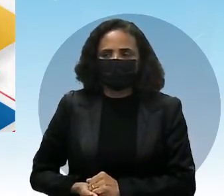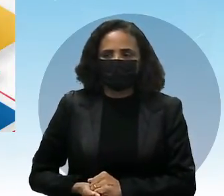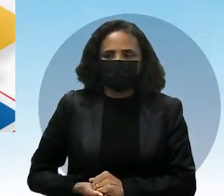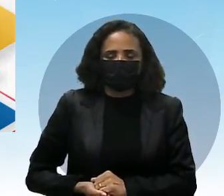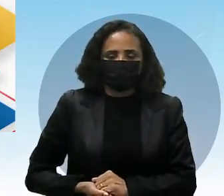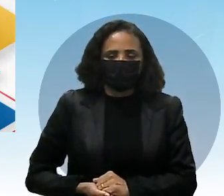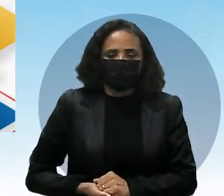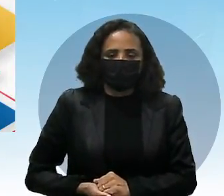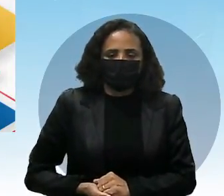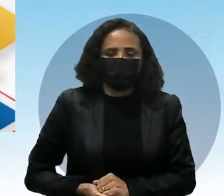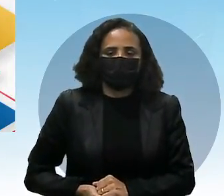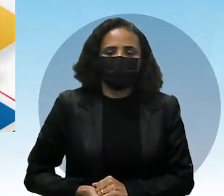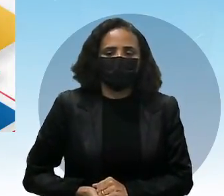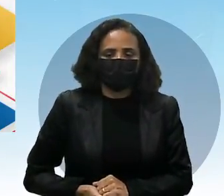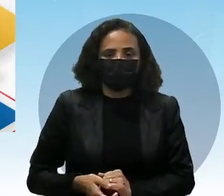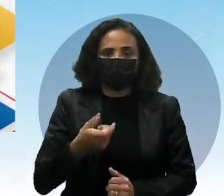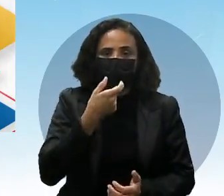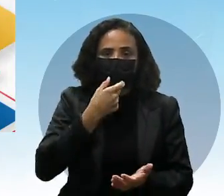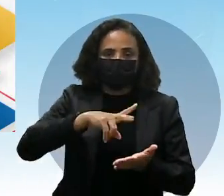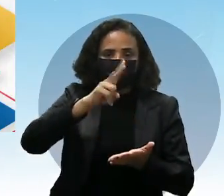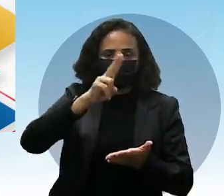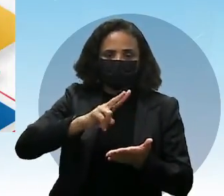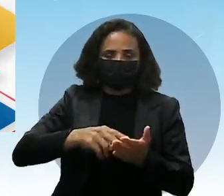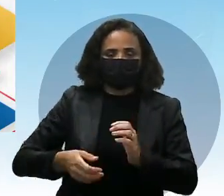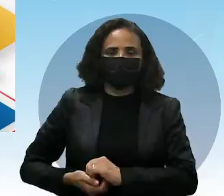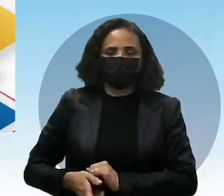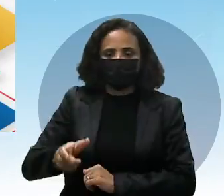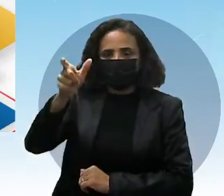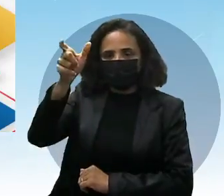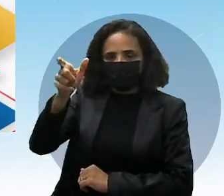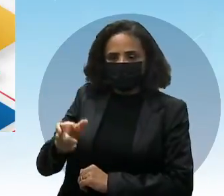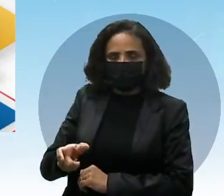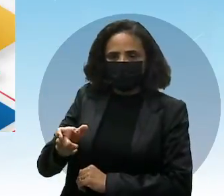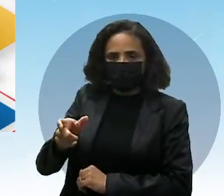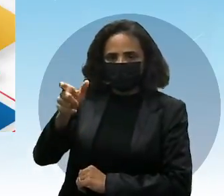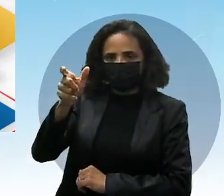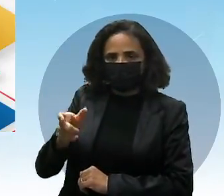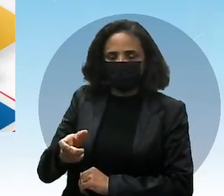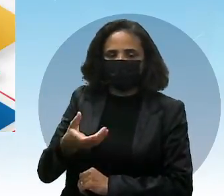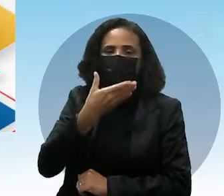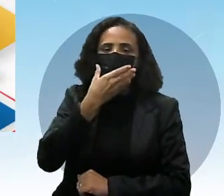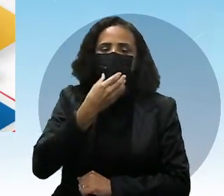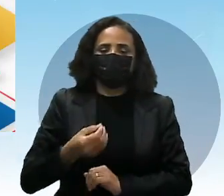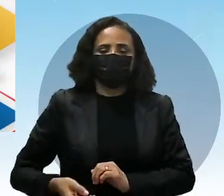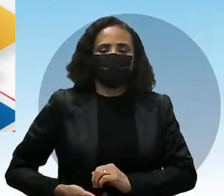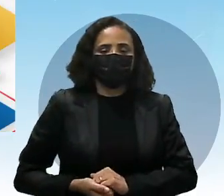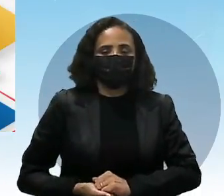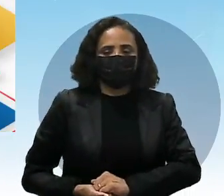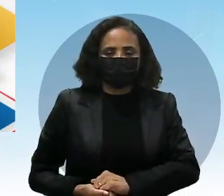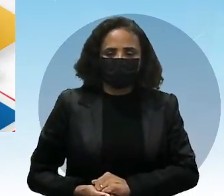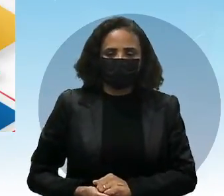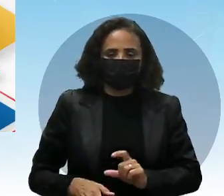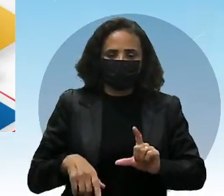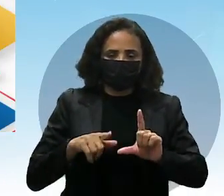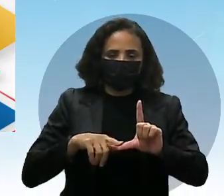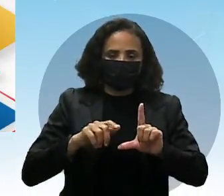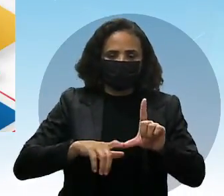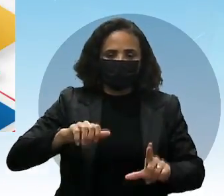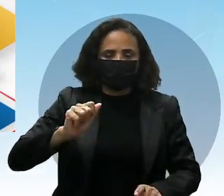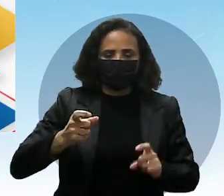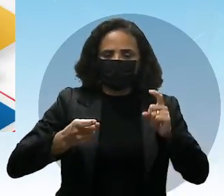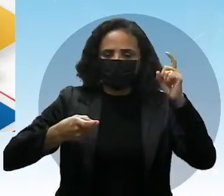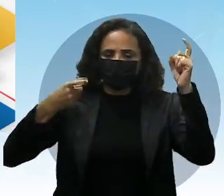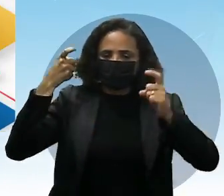The man the cartoon is. O homem do cartão está. Worryed, preocupado.